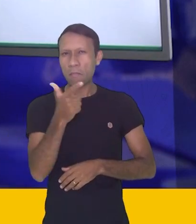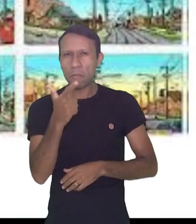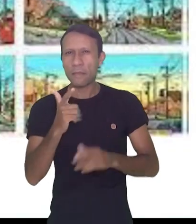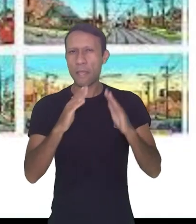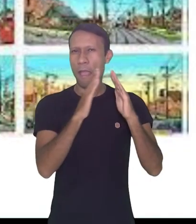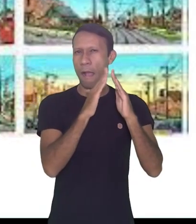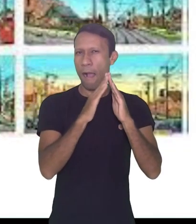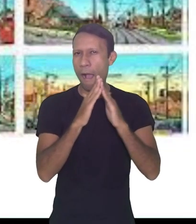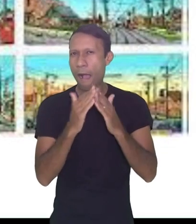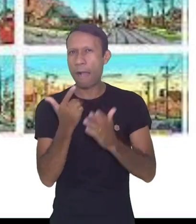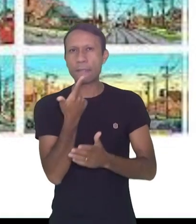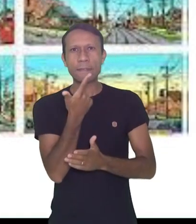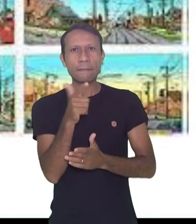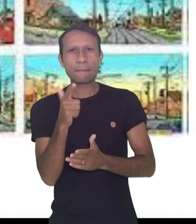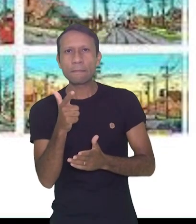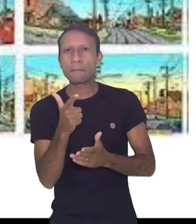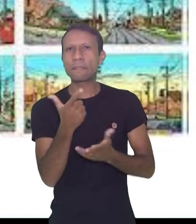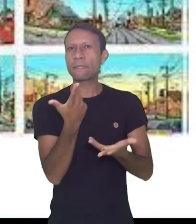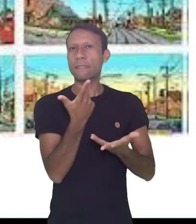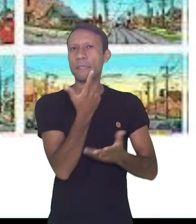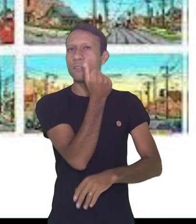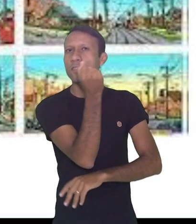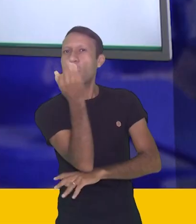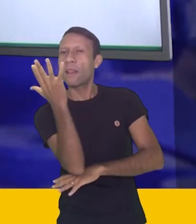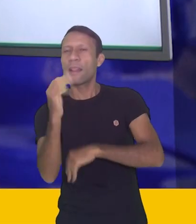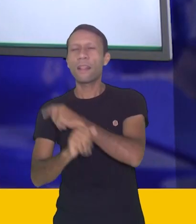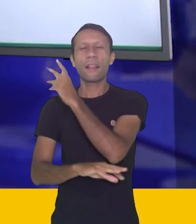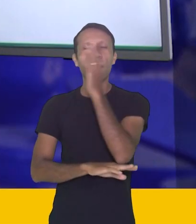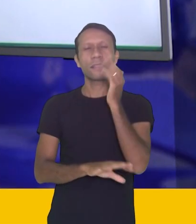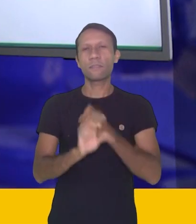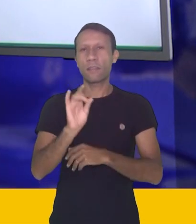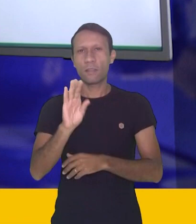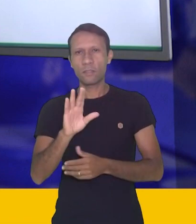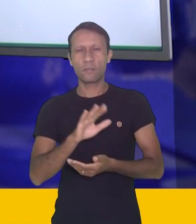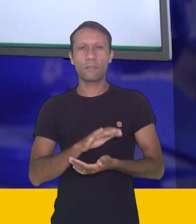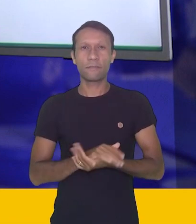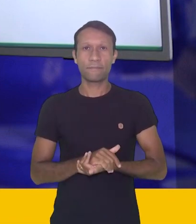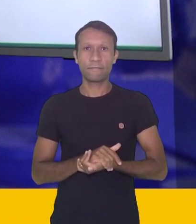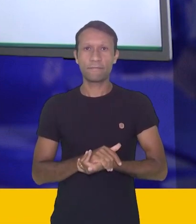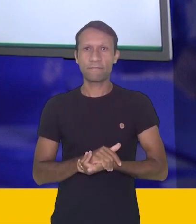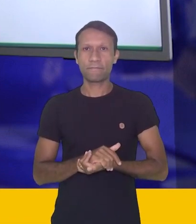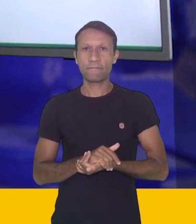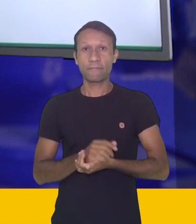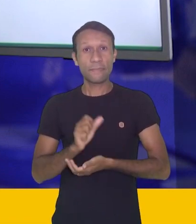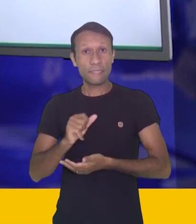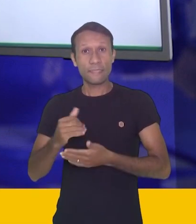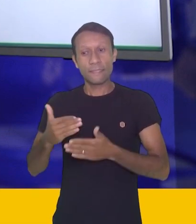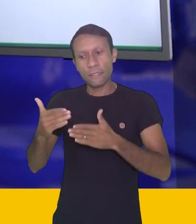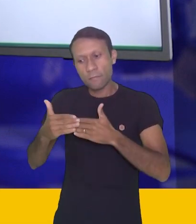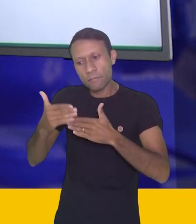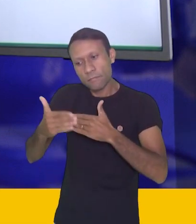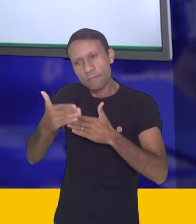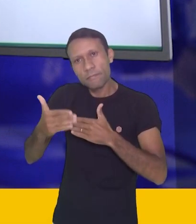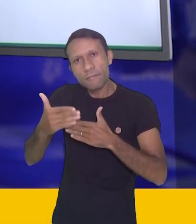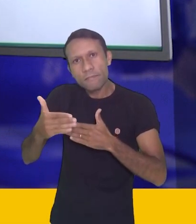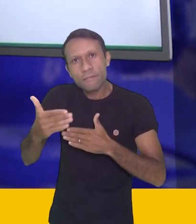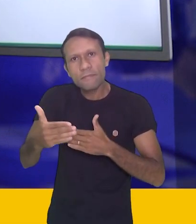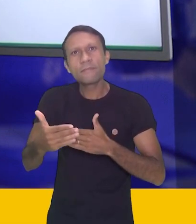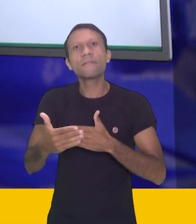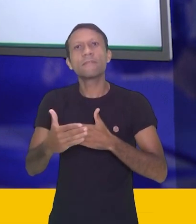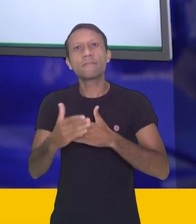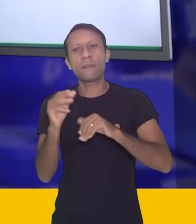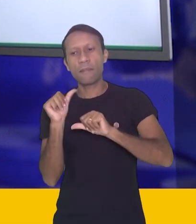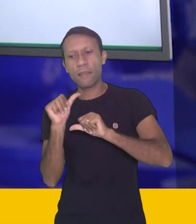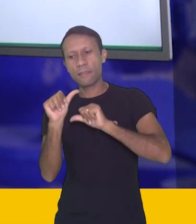nós tínhamos absolutamente uma paisagem natural, né? À medida que o tempo vai passando e a paisagem ela vai